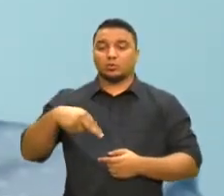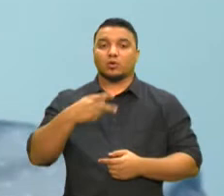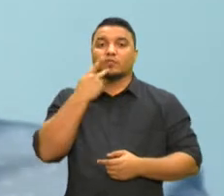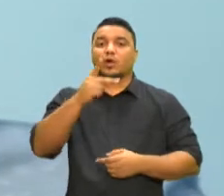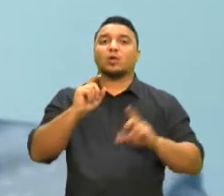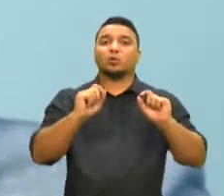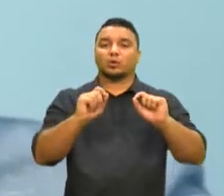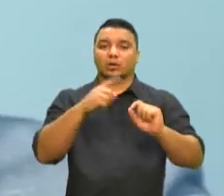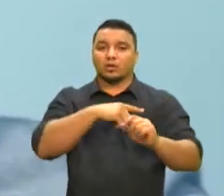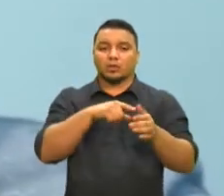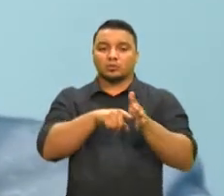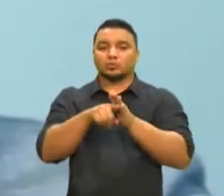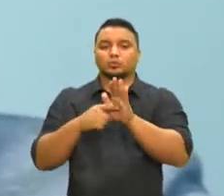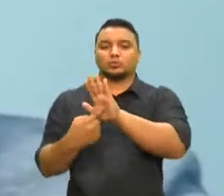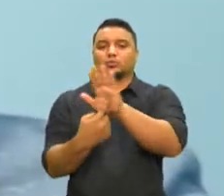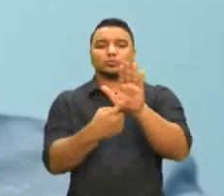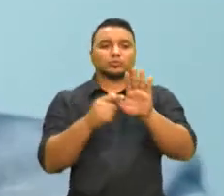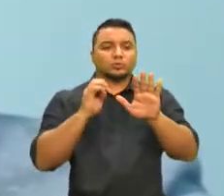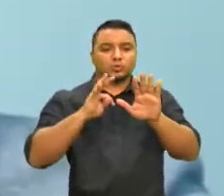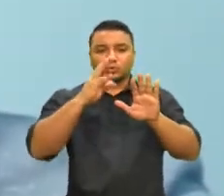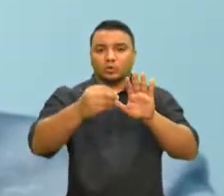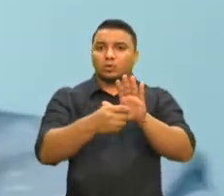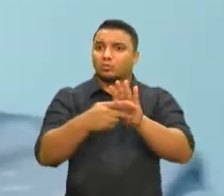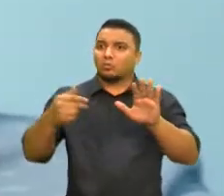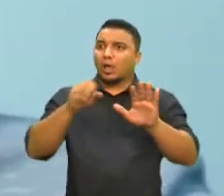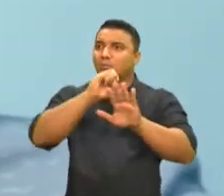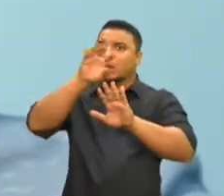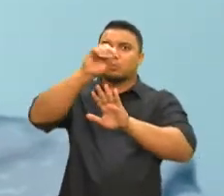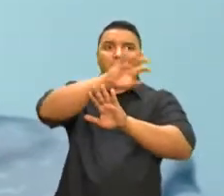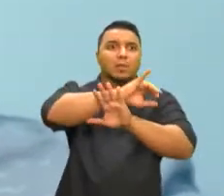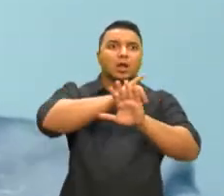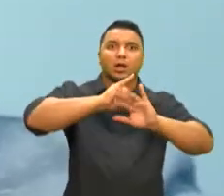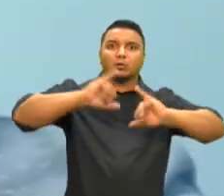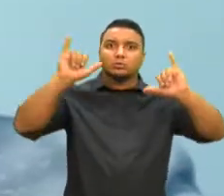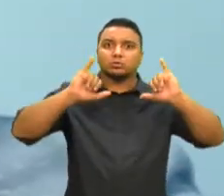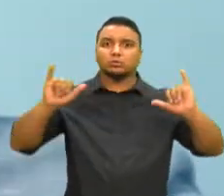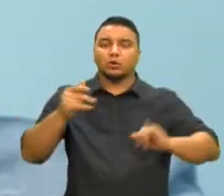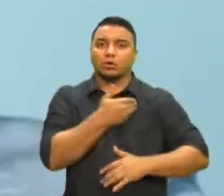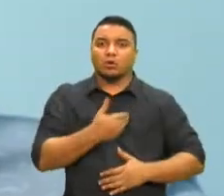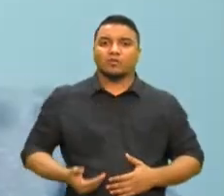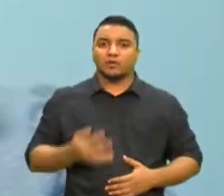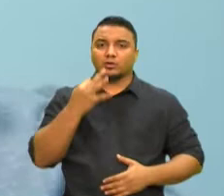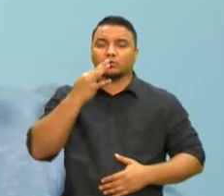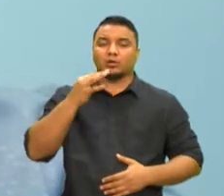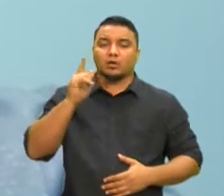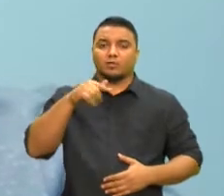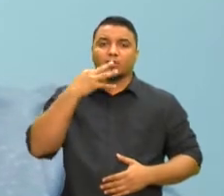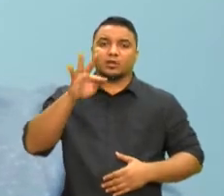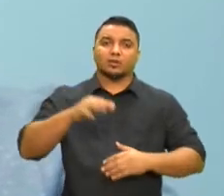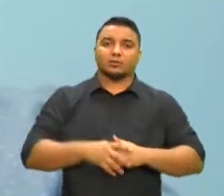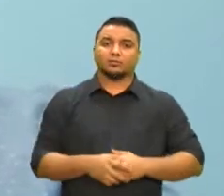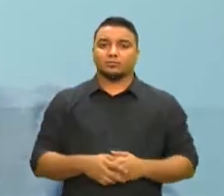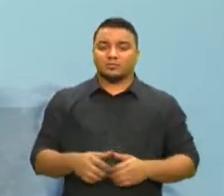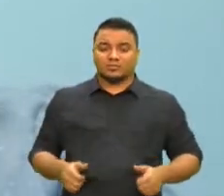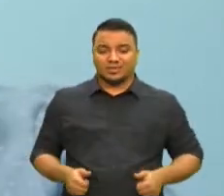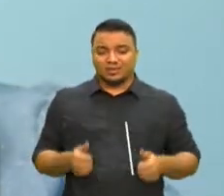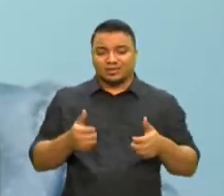o estudo mostra que todas as luzes de alerta foram acesas ao governo Bolsonaro. Custo de vida,